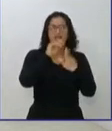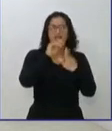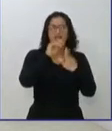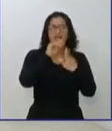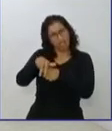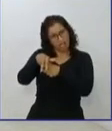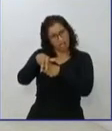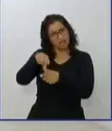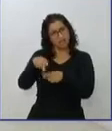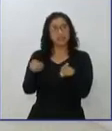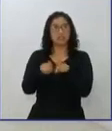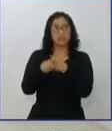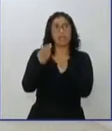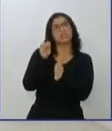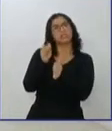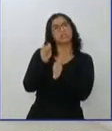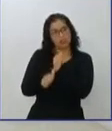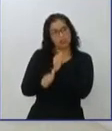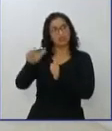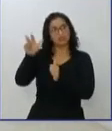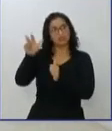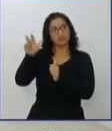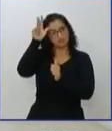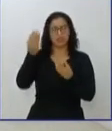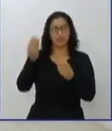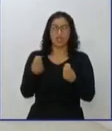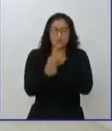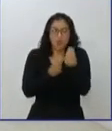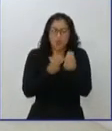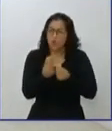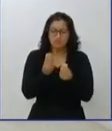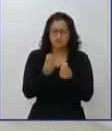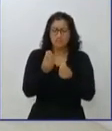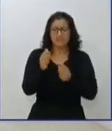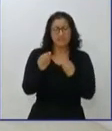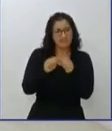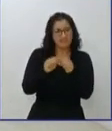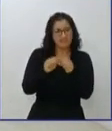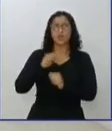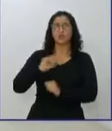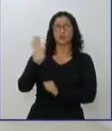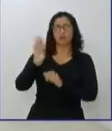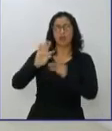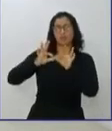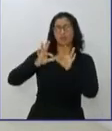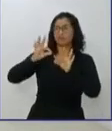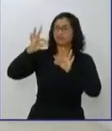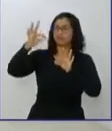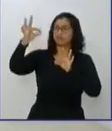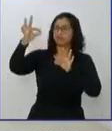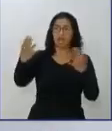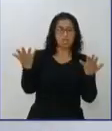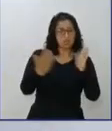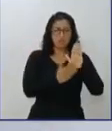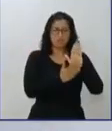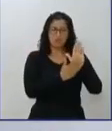equestres. Eu me pergunto, como seria feito isso, por exemplo, em comunidades como Aero Rancho, Noroeste, Vila Inhaná, entre outros? Não é uma proposta muito elitista